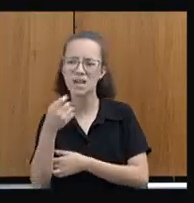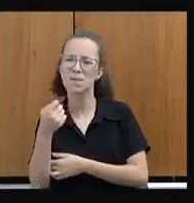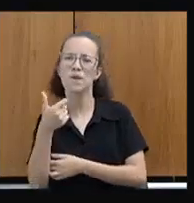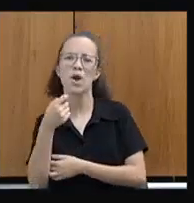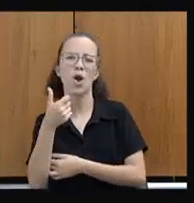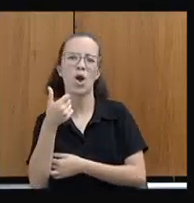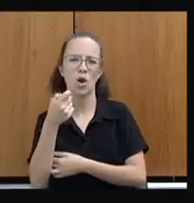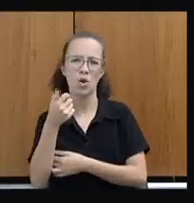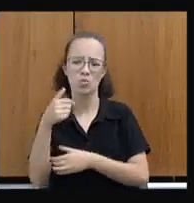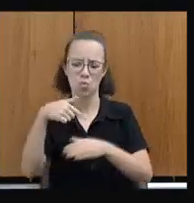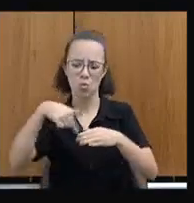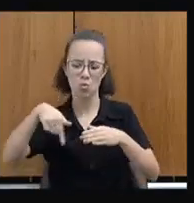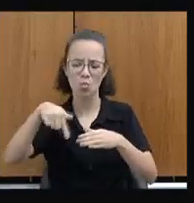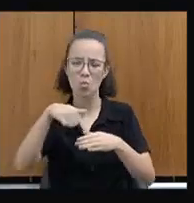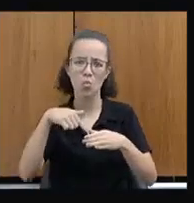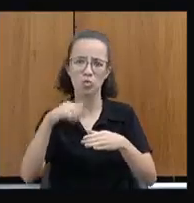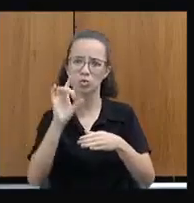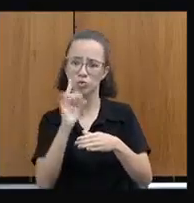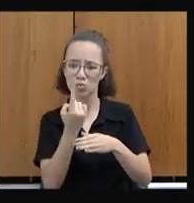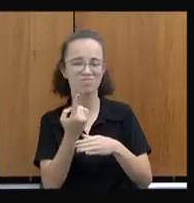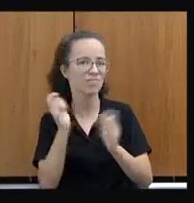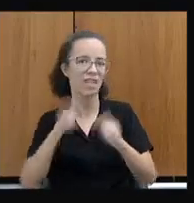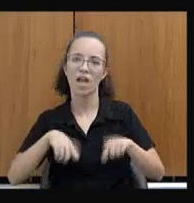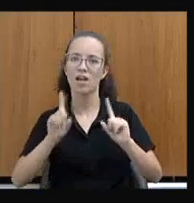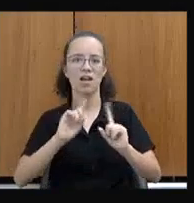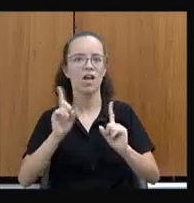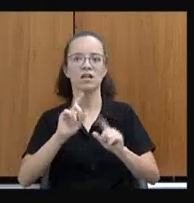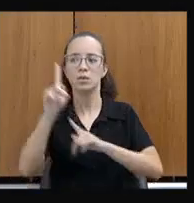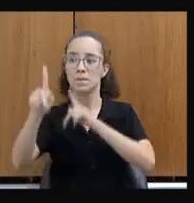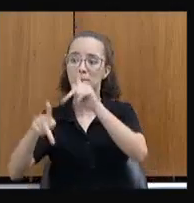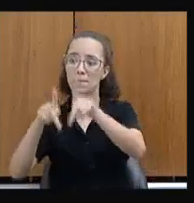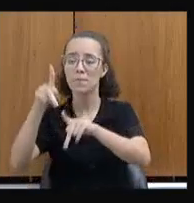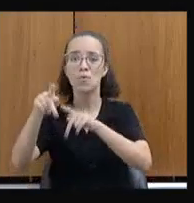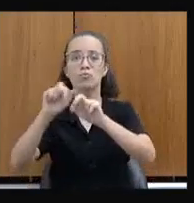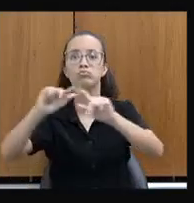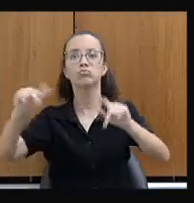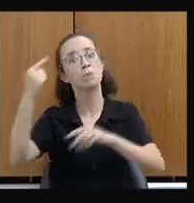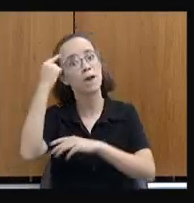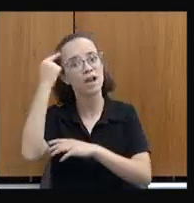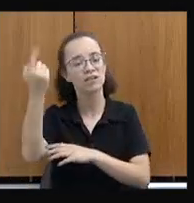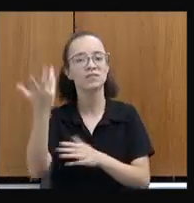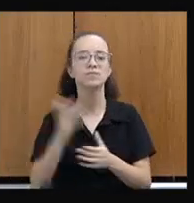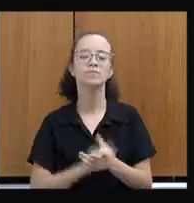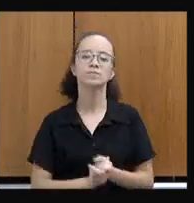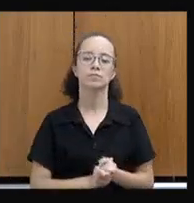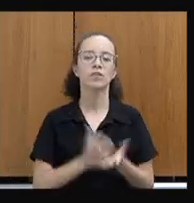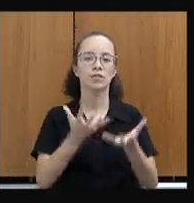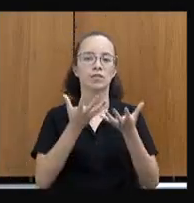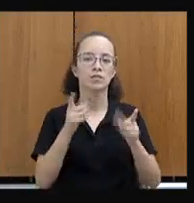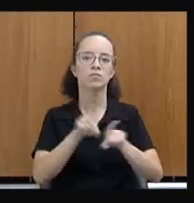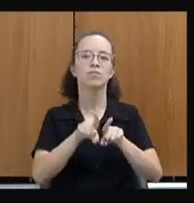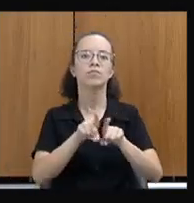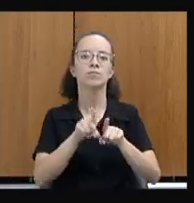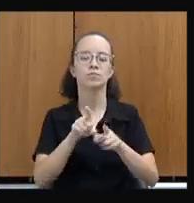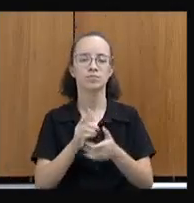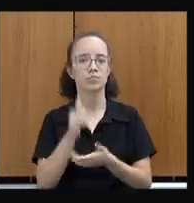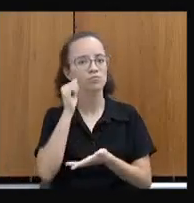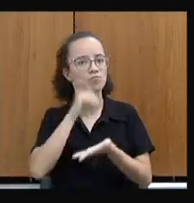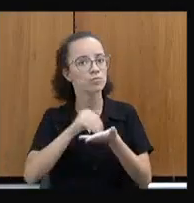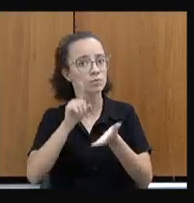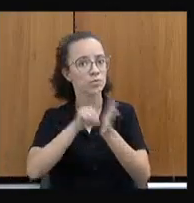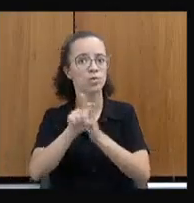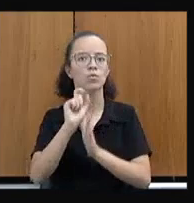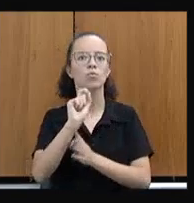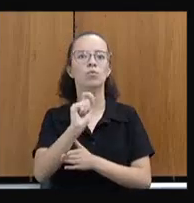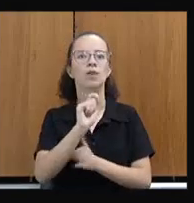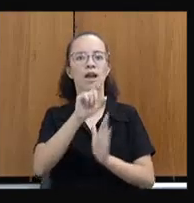quilombo, quanto mais os vários quilombos e as comunidades pobres desse estado. Mas eu queria também, secretária, perguntar sobre